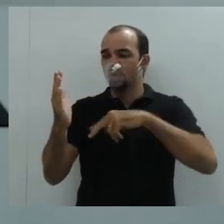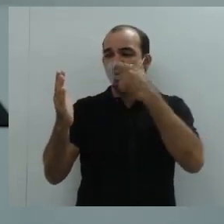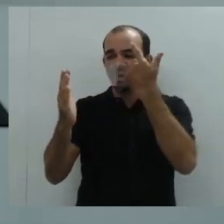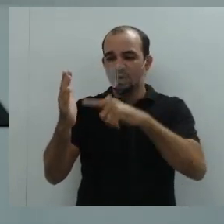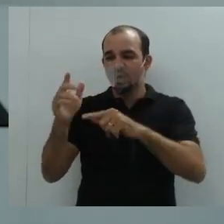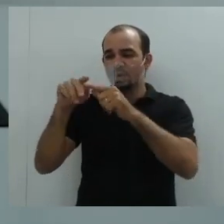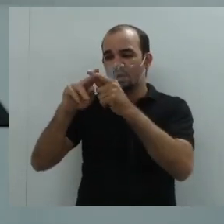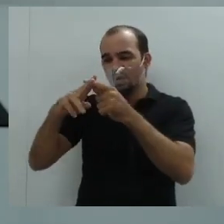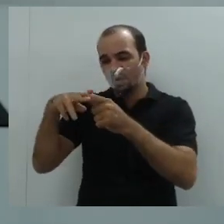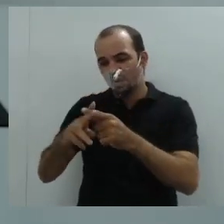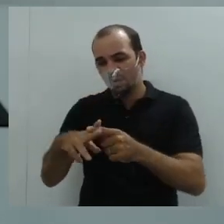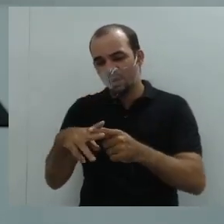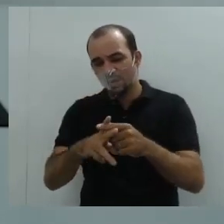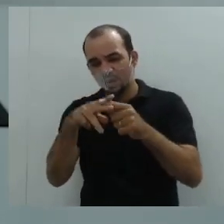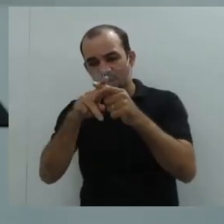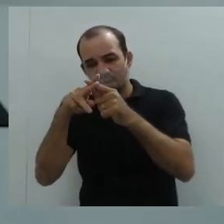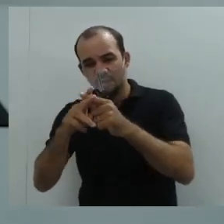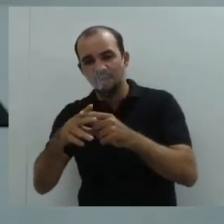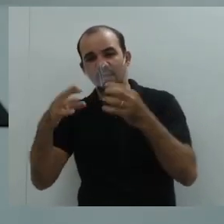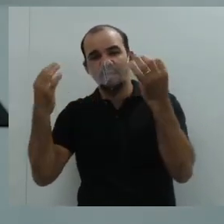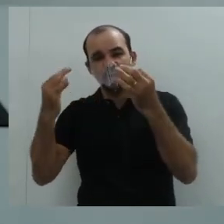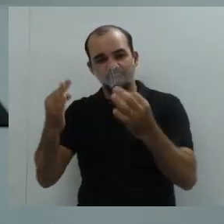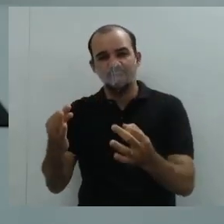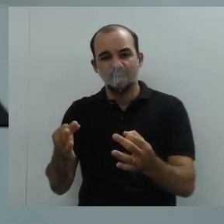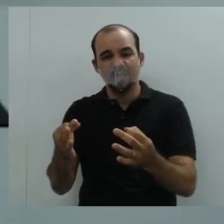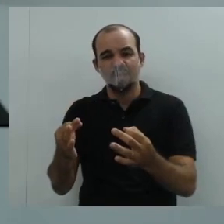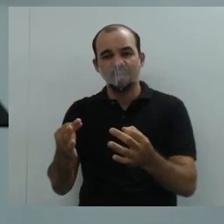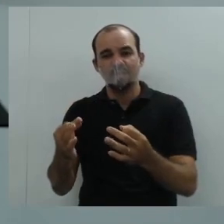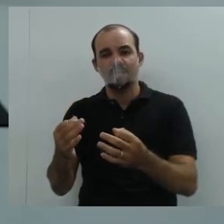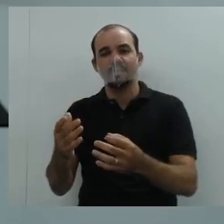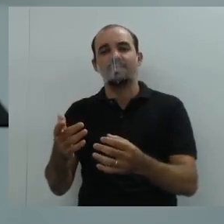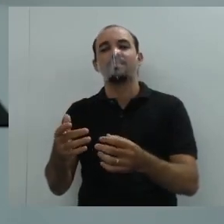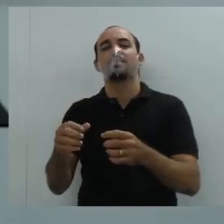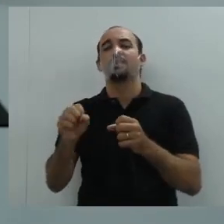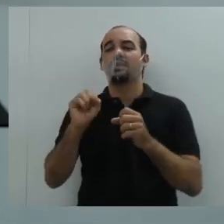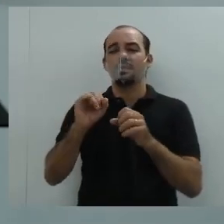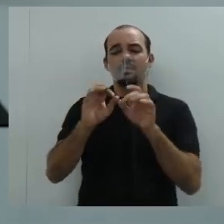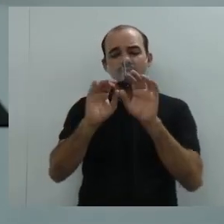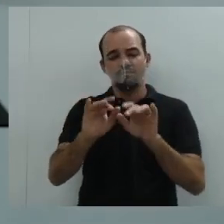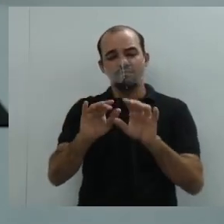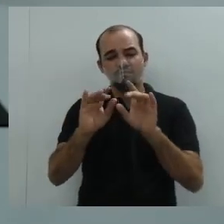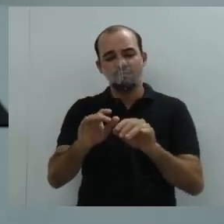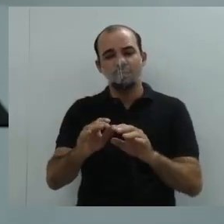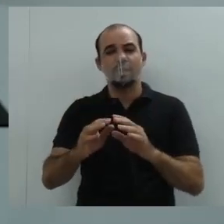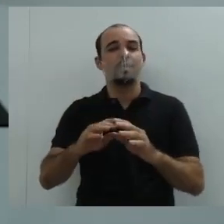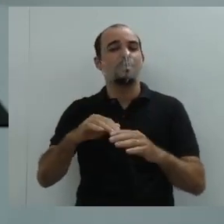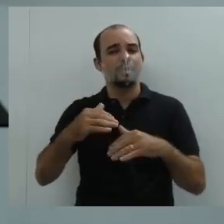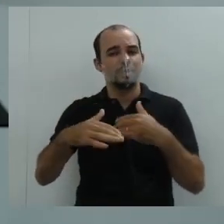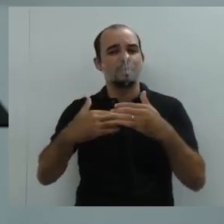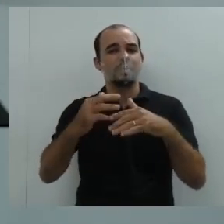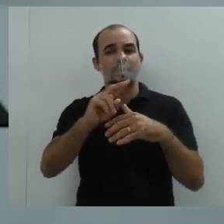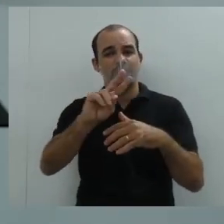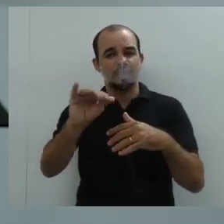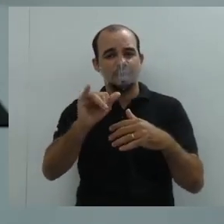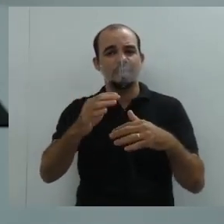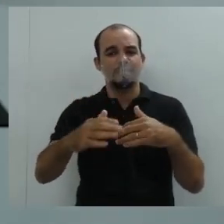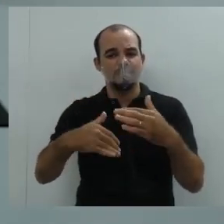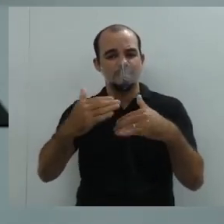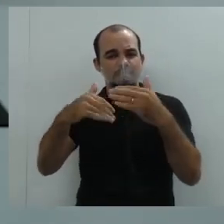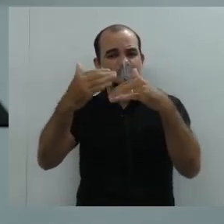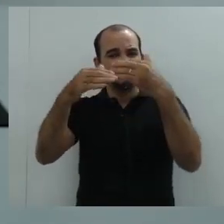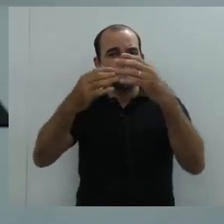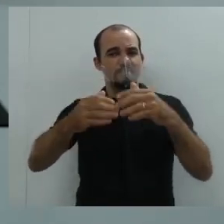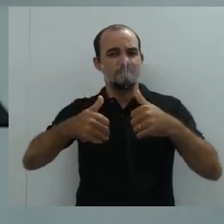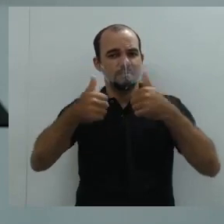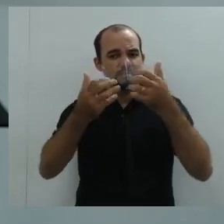produção de vocês. A reescritura traz ao seu texto um aprimoramento necessário. Ou seja, ele